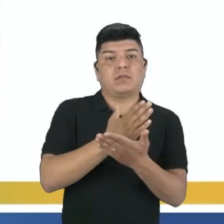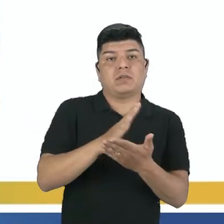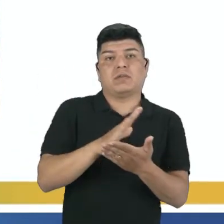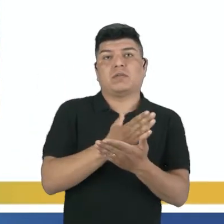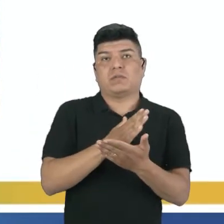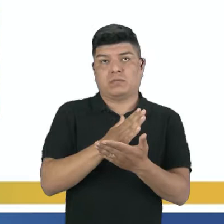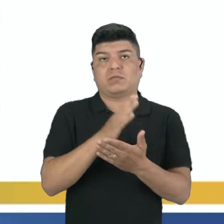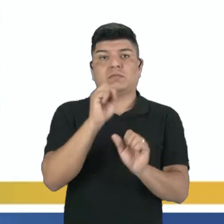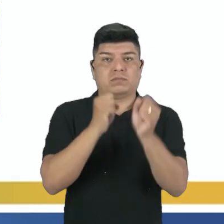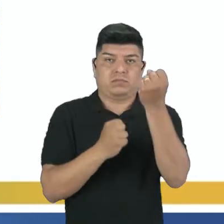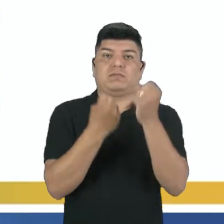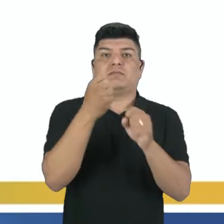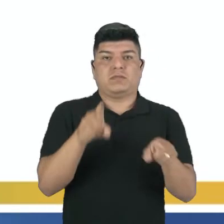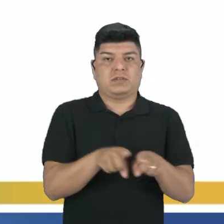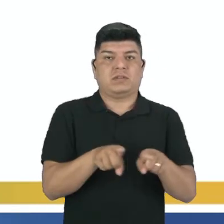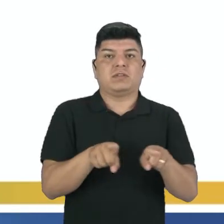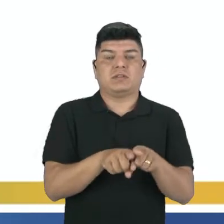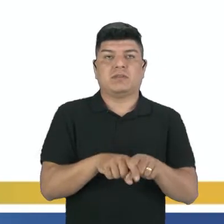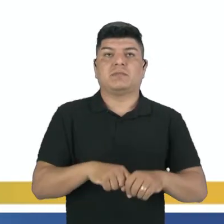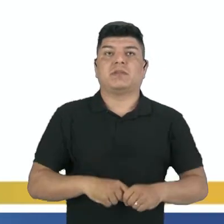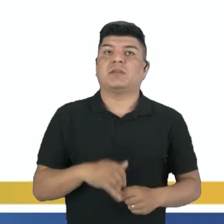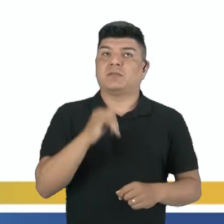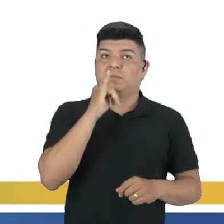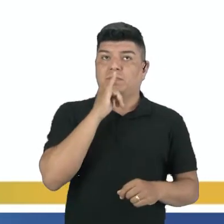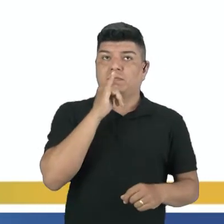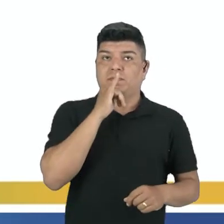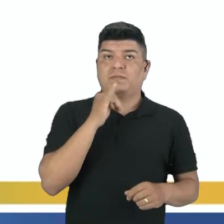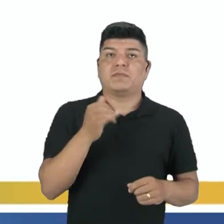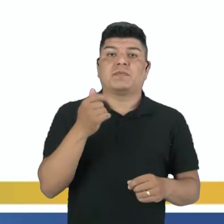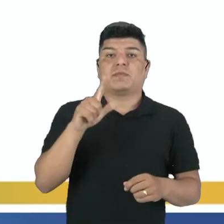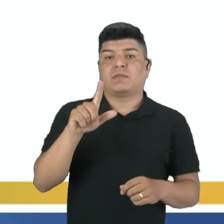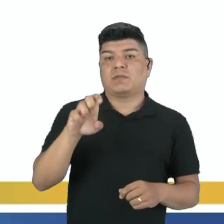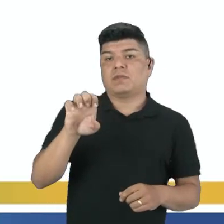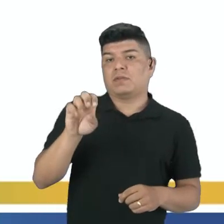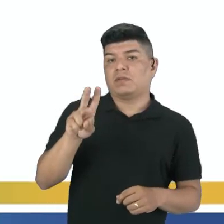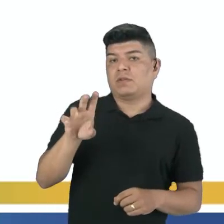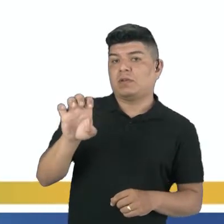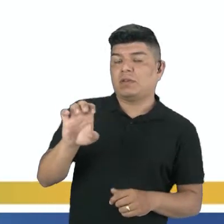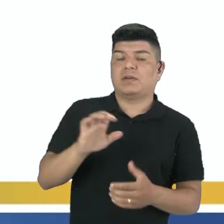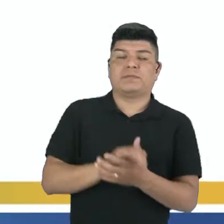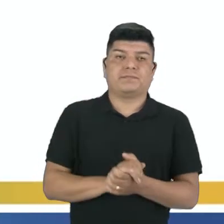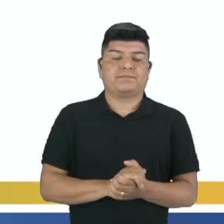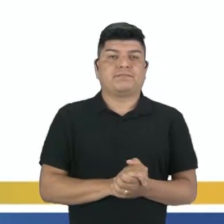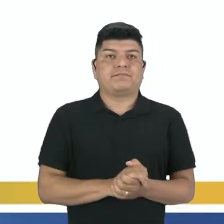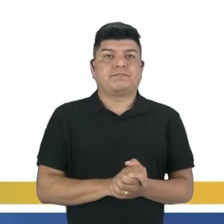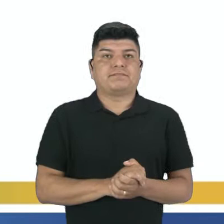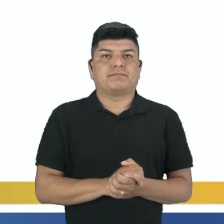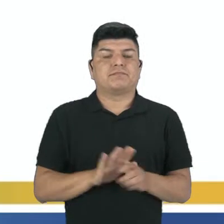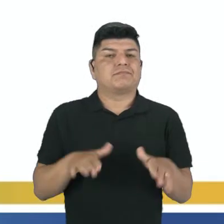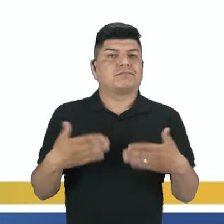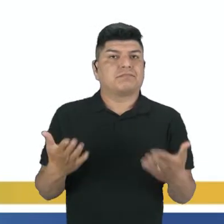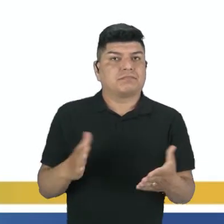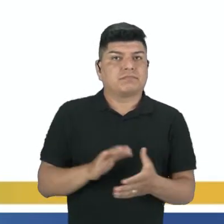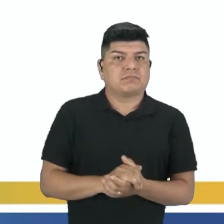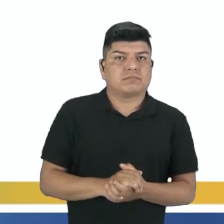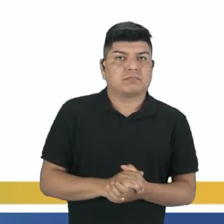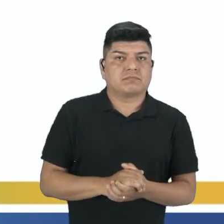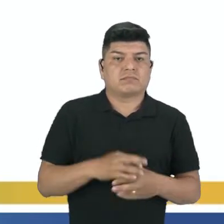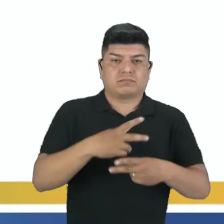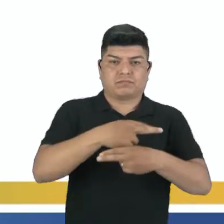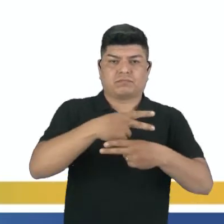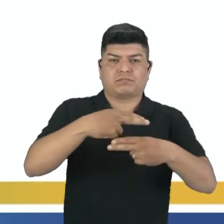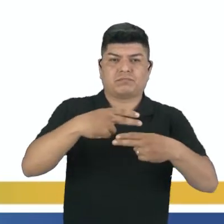tipos de indústrias também. Por exemplo, indústria leve. Quando fala de indústria leve, é aquela indústria de